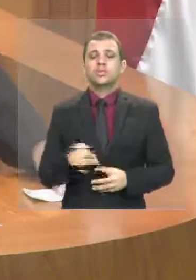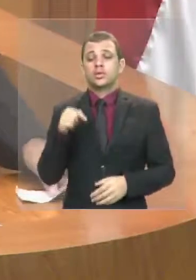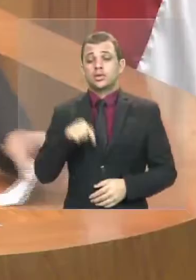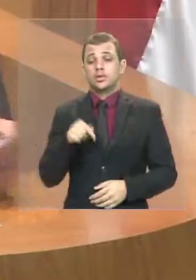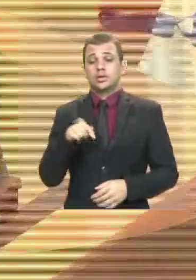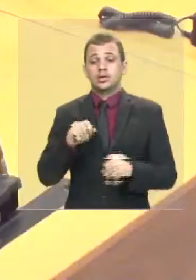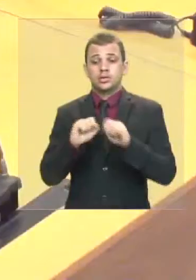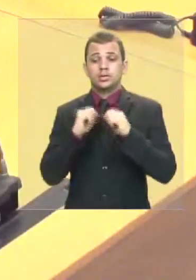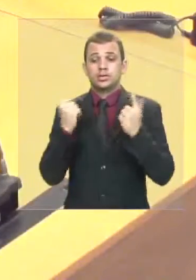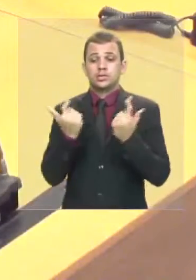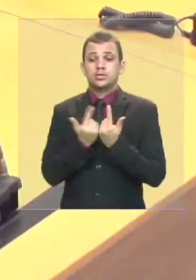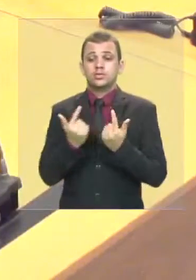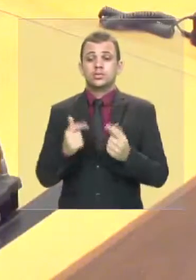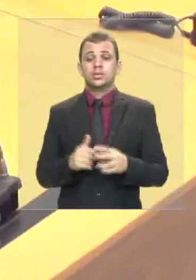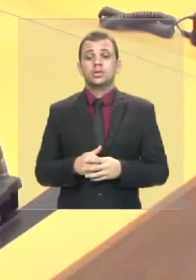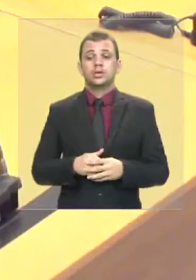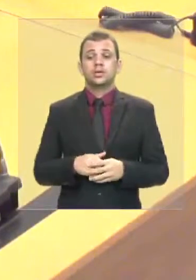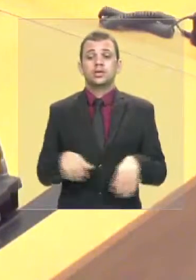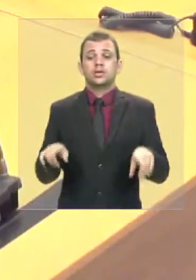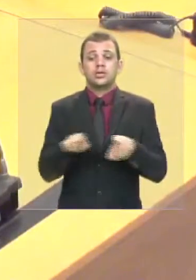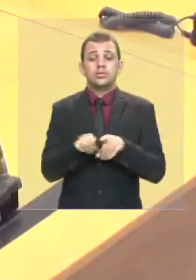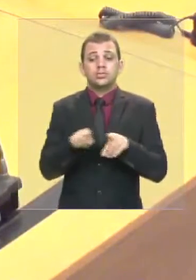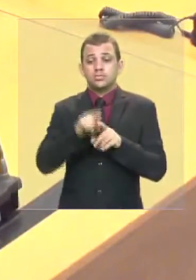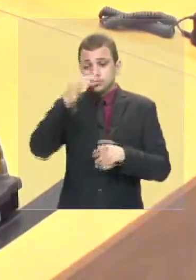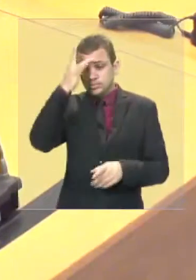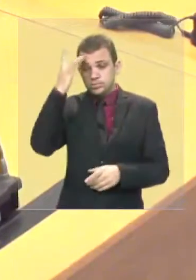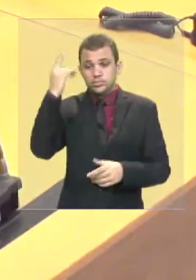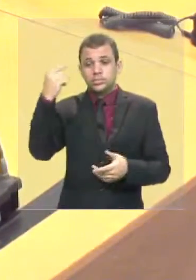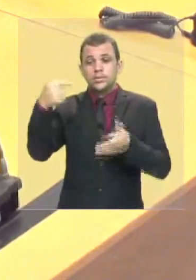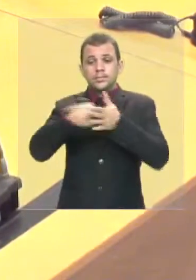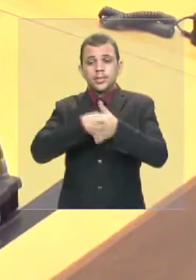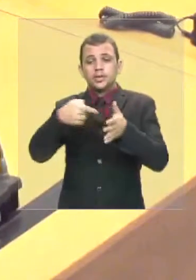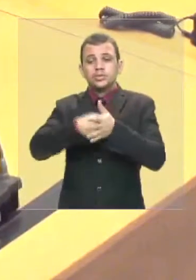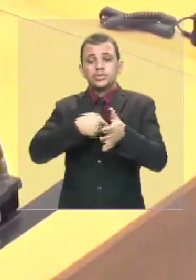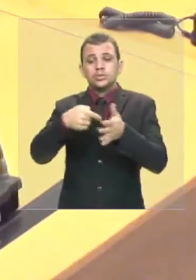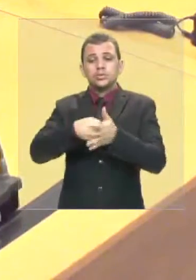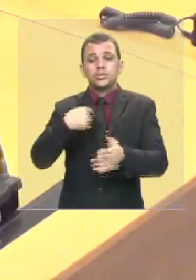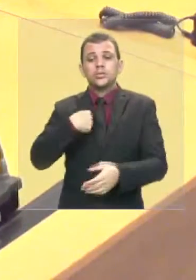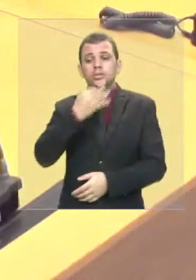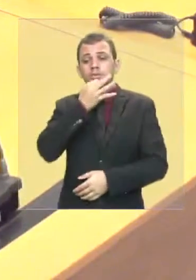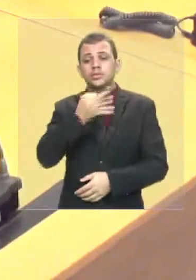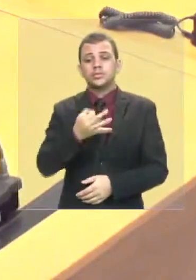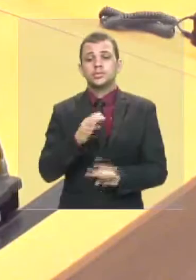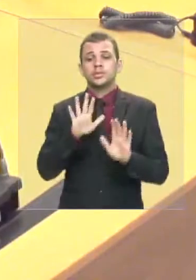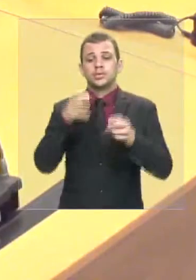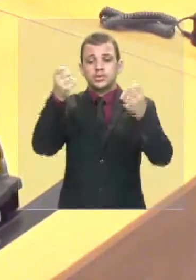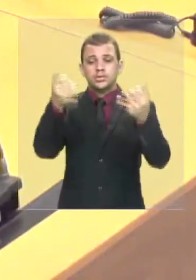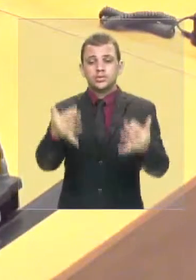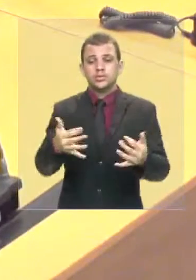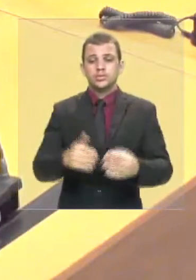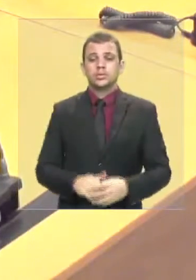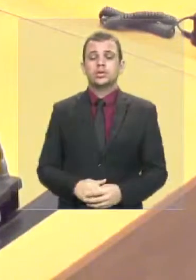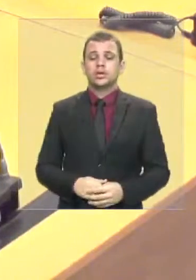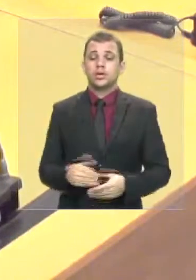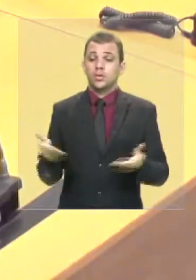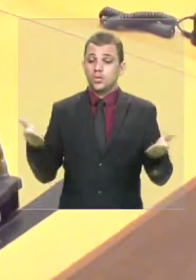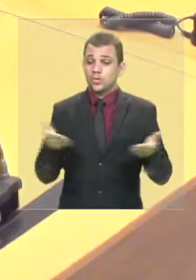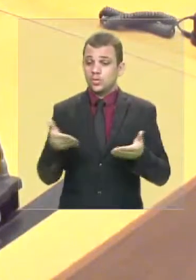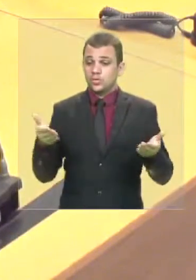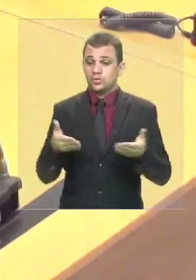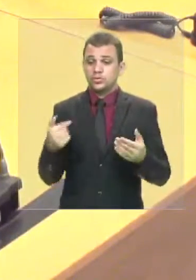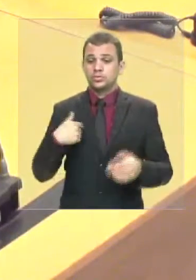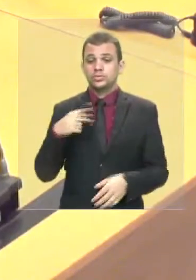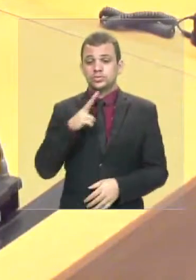nossa Assembleia. E muitos me questionando ainda sobre a minha opinião. E eu falei que hoje eu participaria da